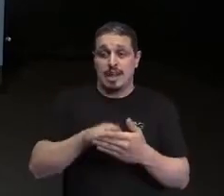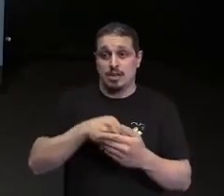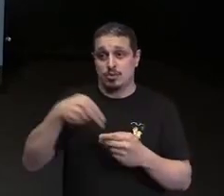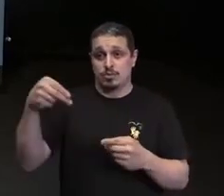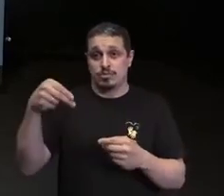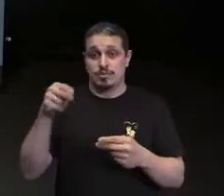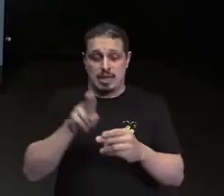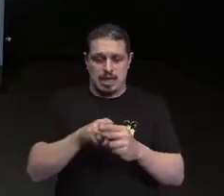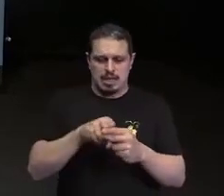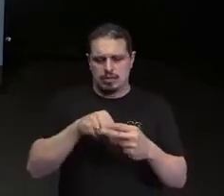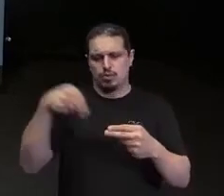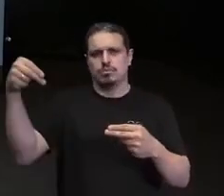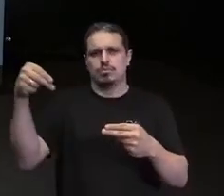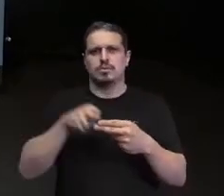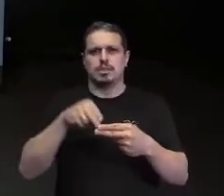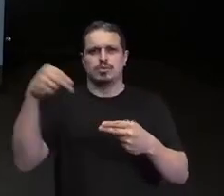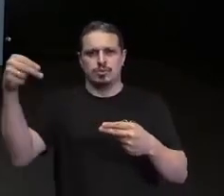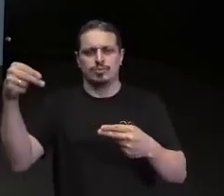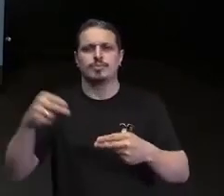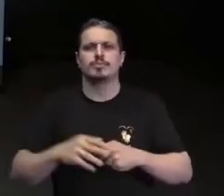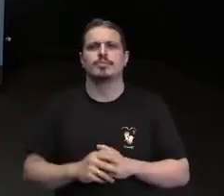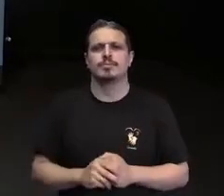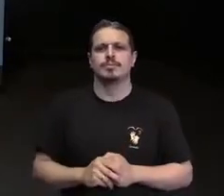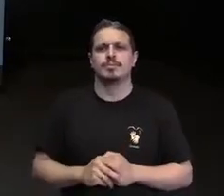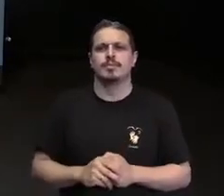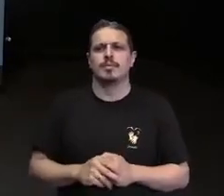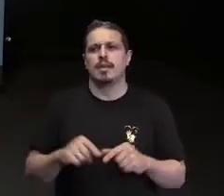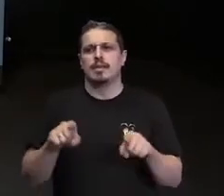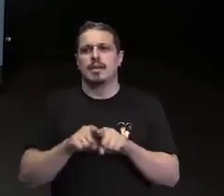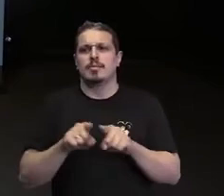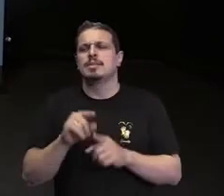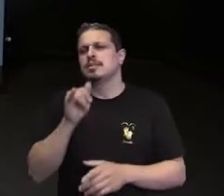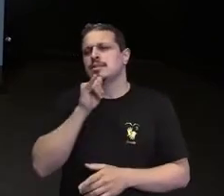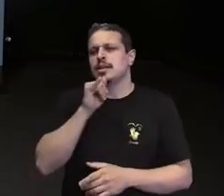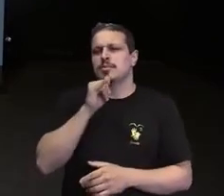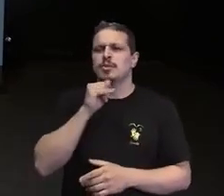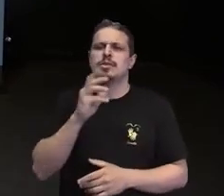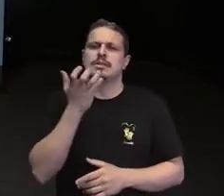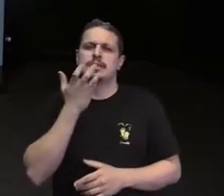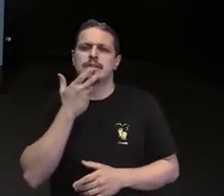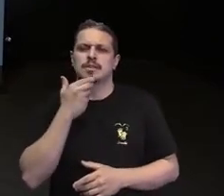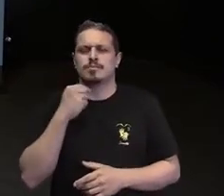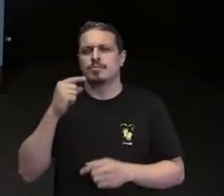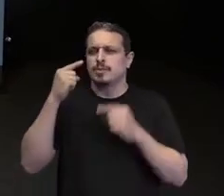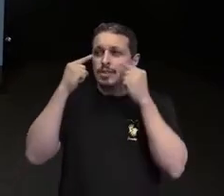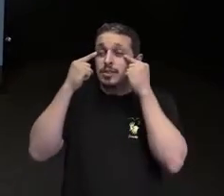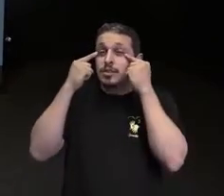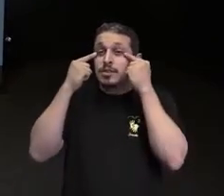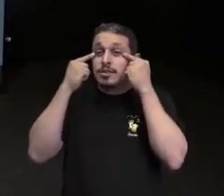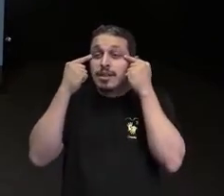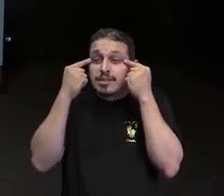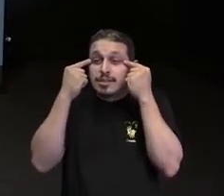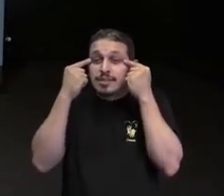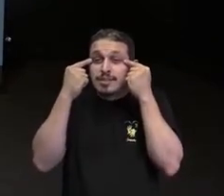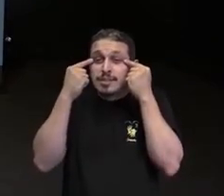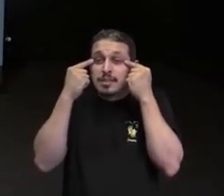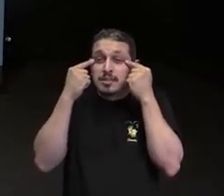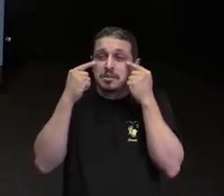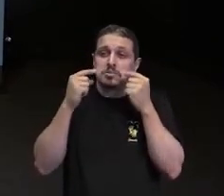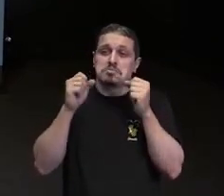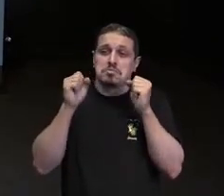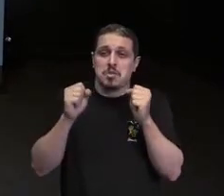criança, essa criança, ela tem os olhos puxados, amendoados, ela tem os cílios longos, o nariz